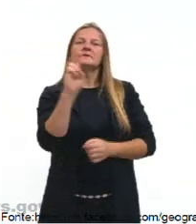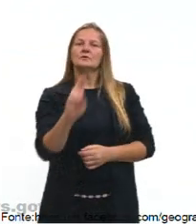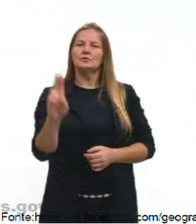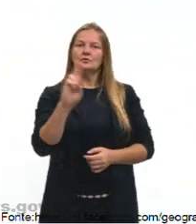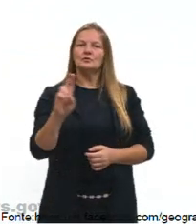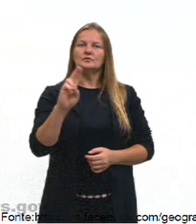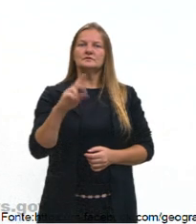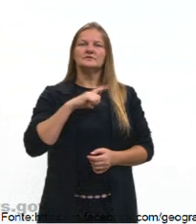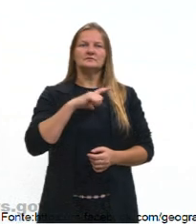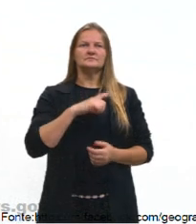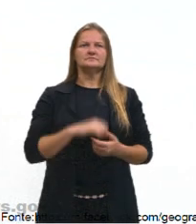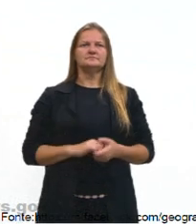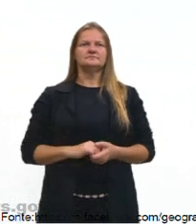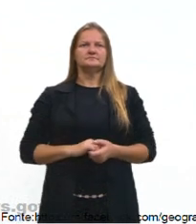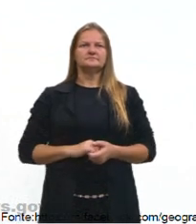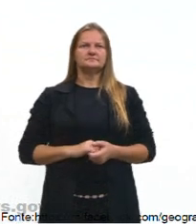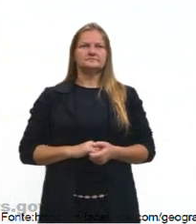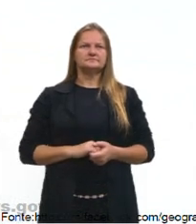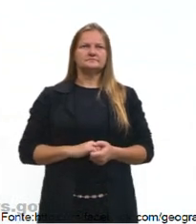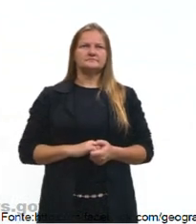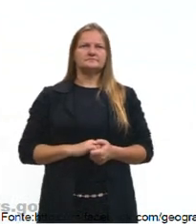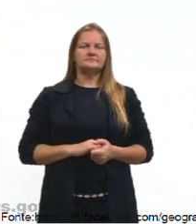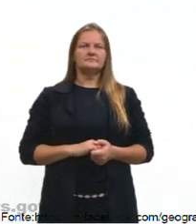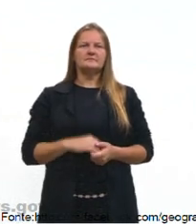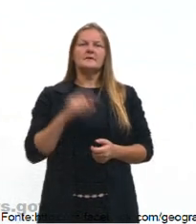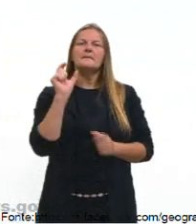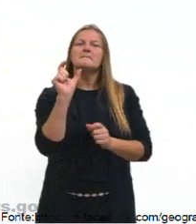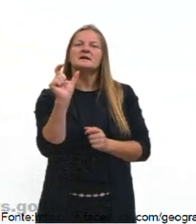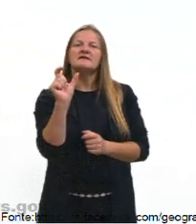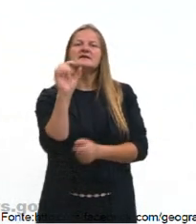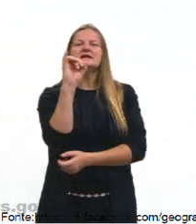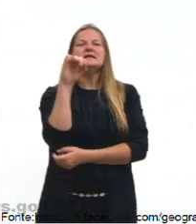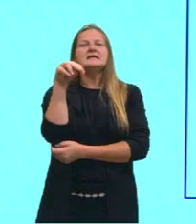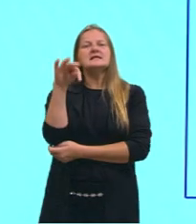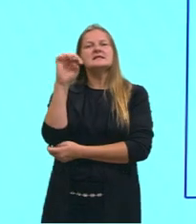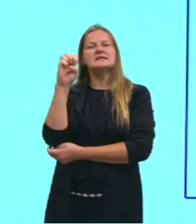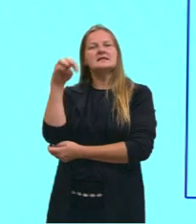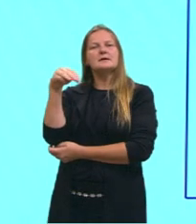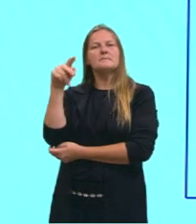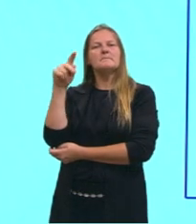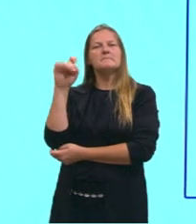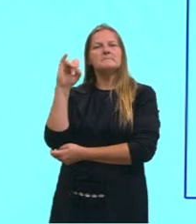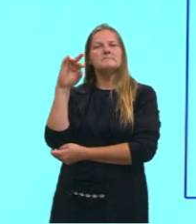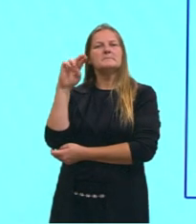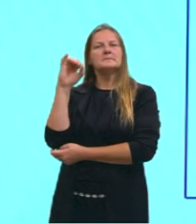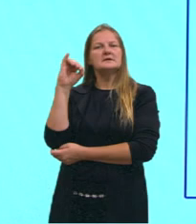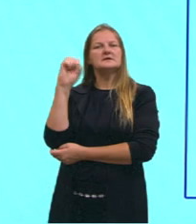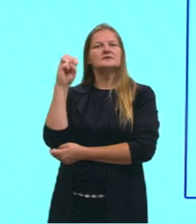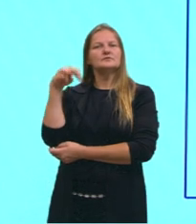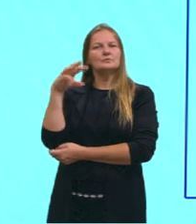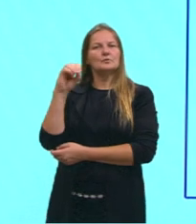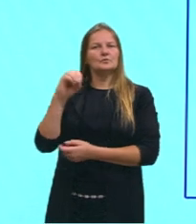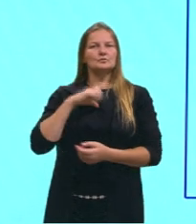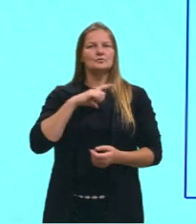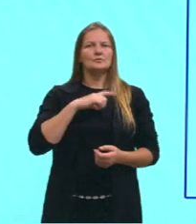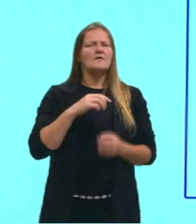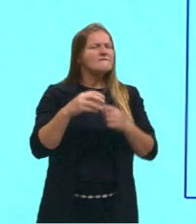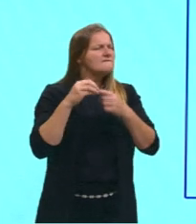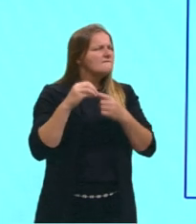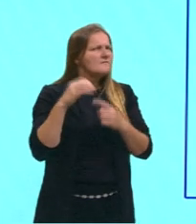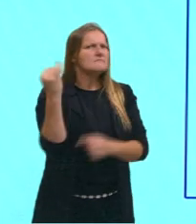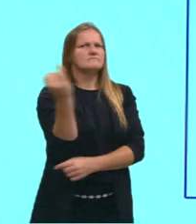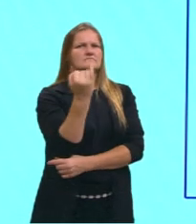intemperismo. Essa palavra ali, intemperismo, gurizada, isso aí é o fundamental para nós termos hoje